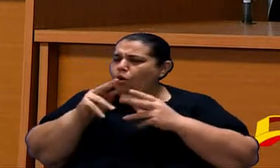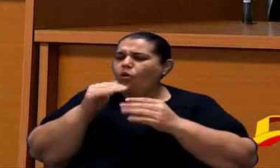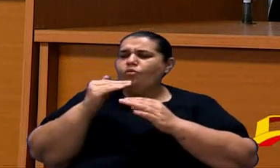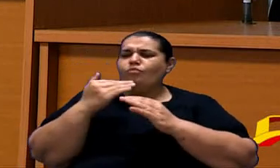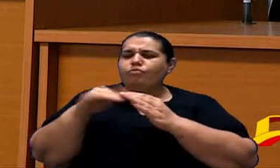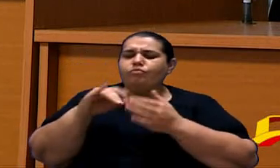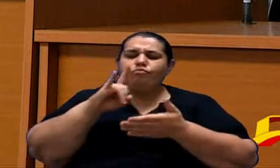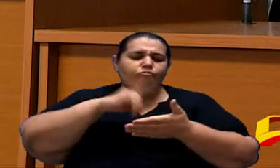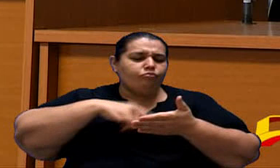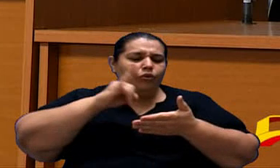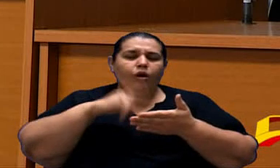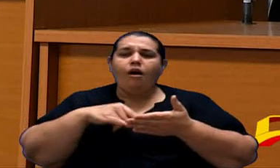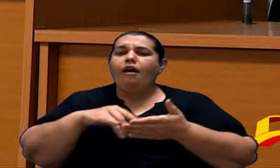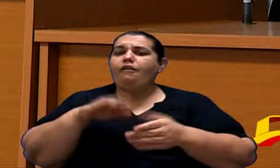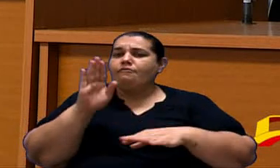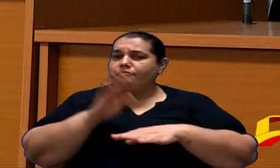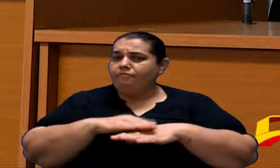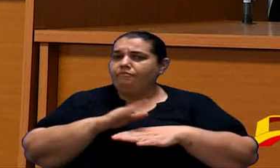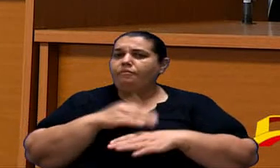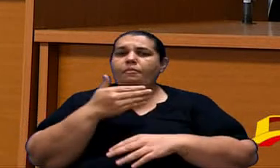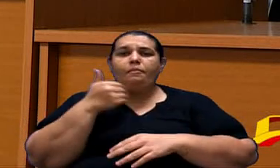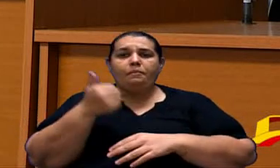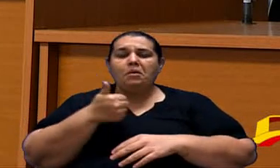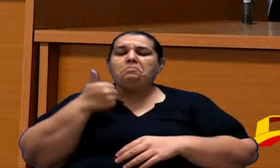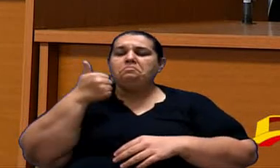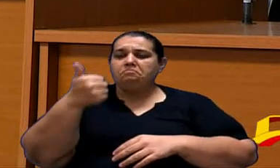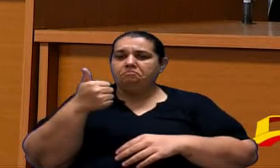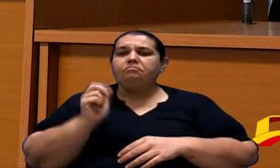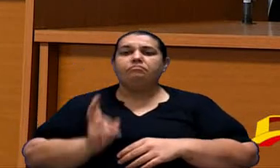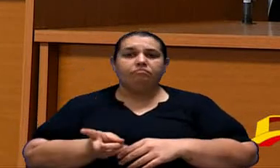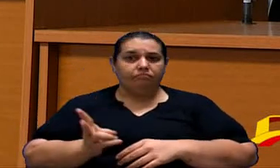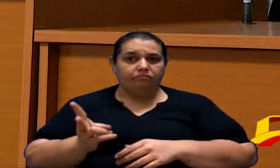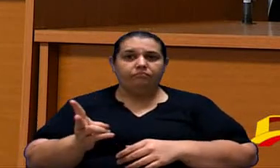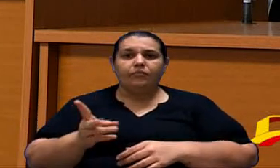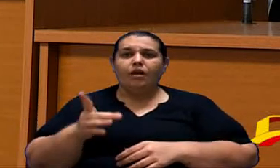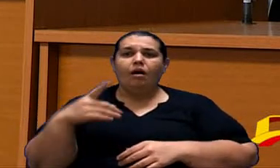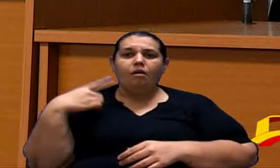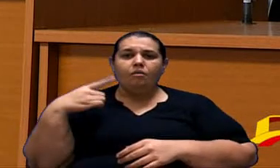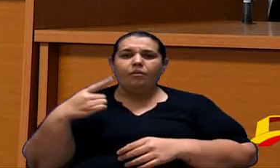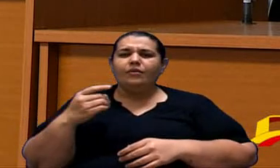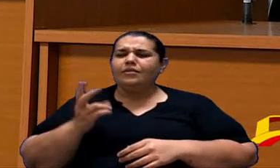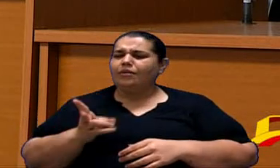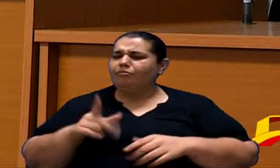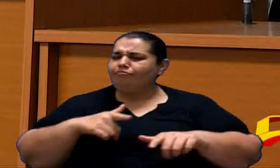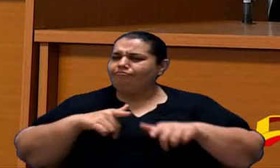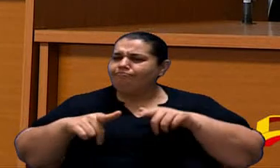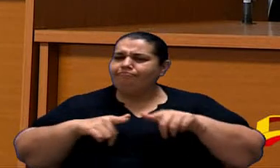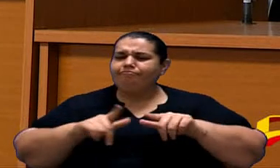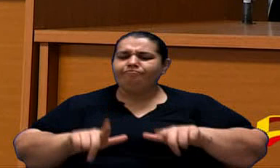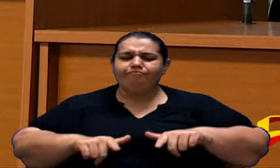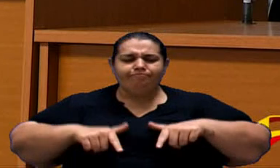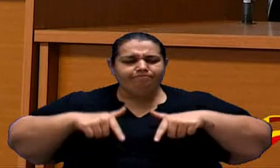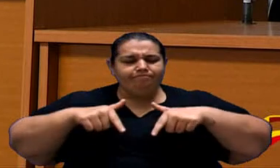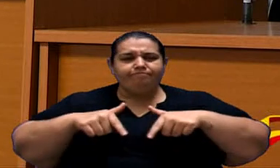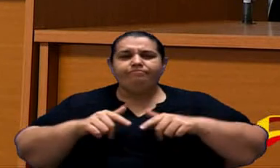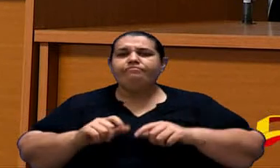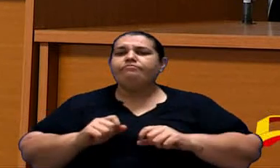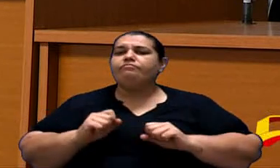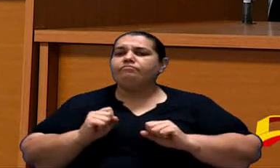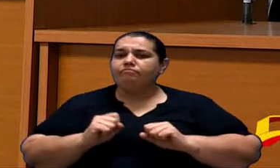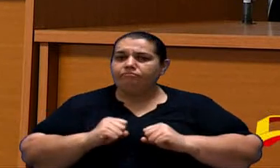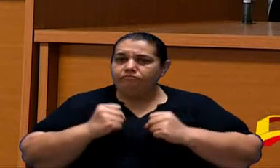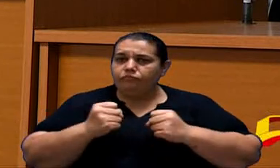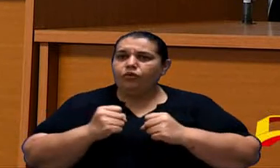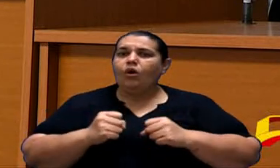certeza disso vai fazer o melhor eu sei porque o deputado sempre tem trabalhado visando isso aí